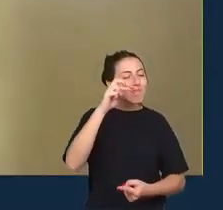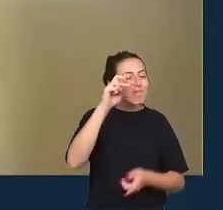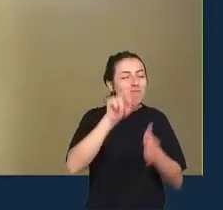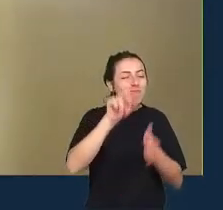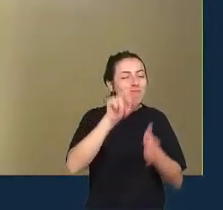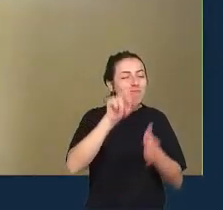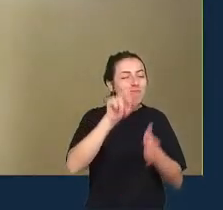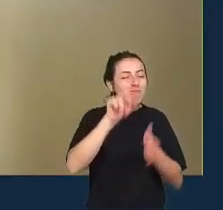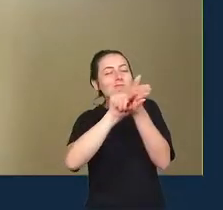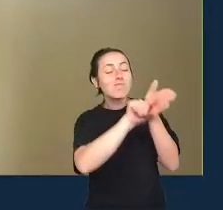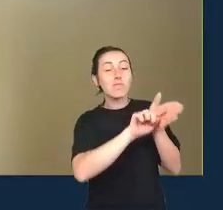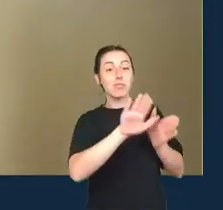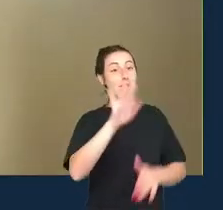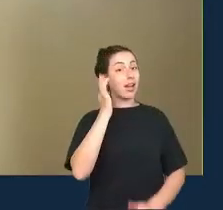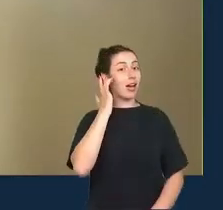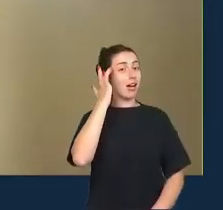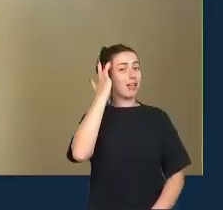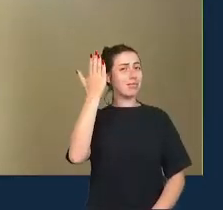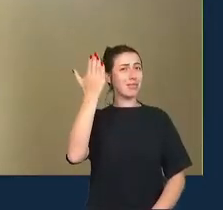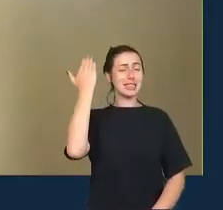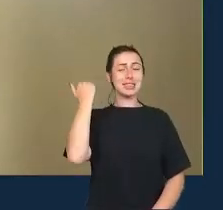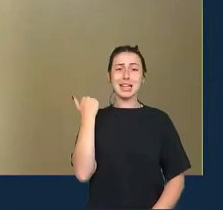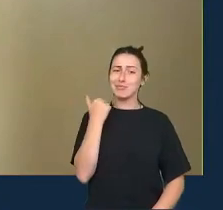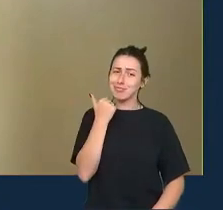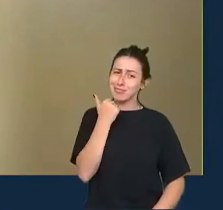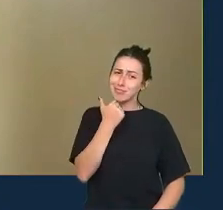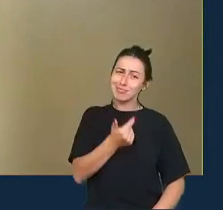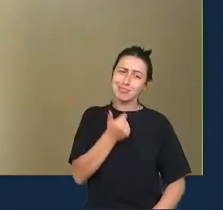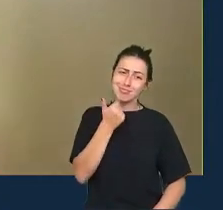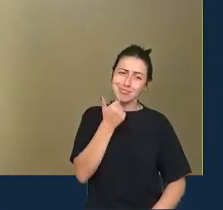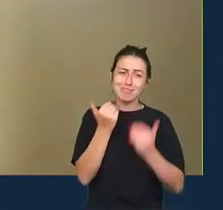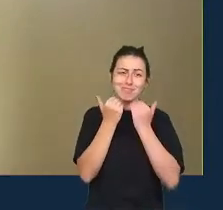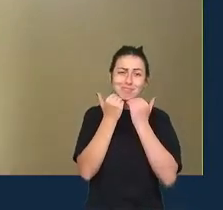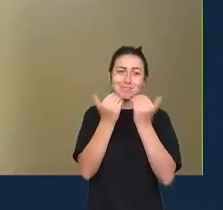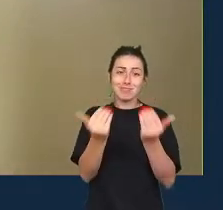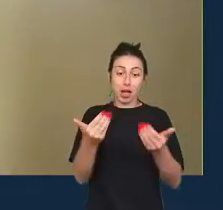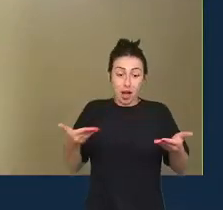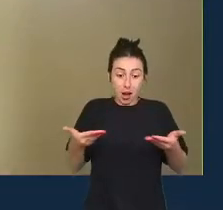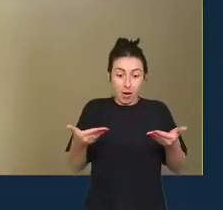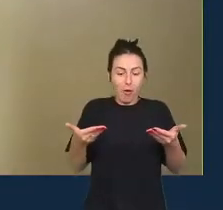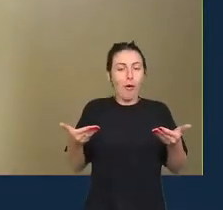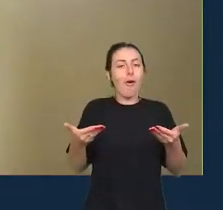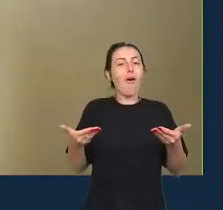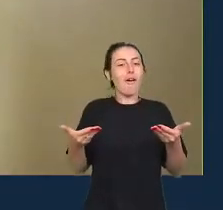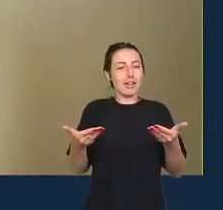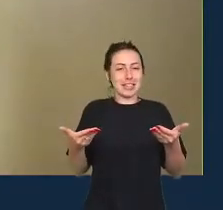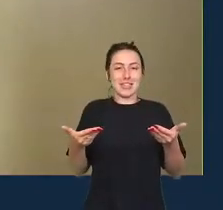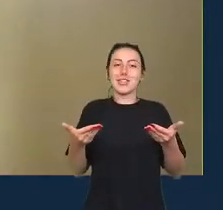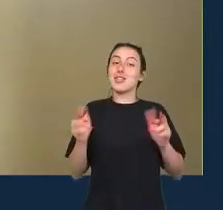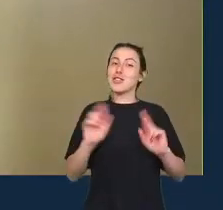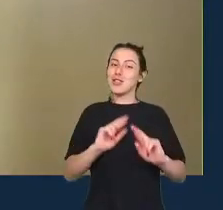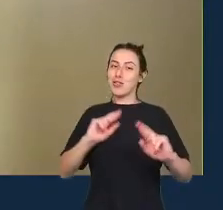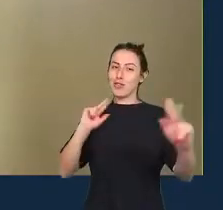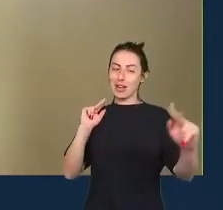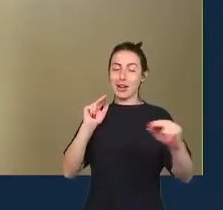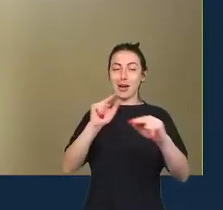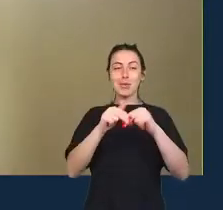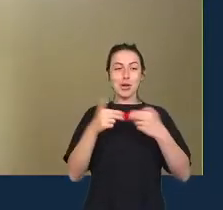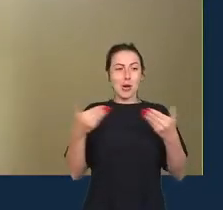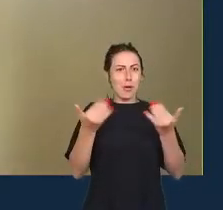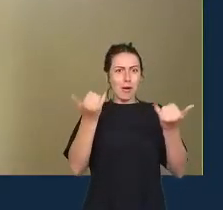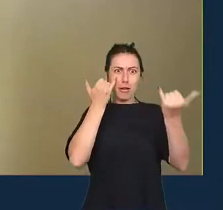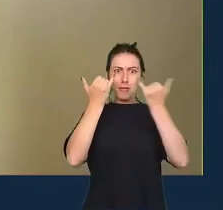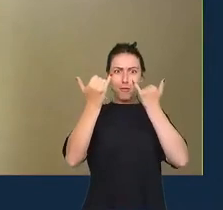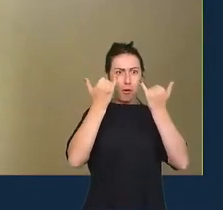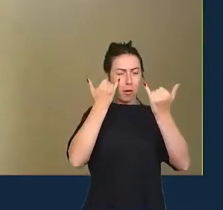cedo demais e eu acho que realmente com esse escândalo de informações online a